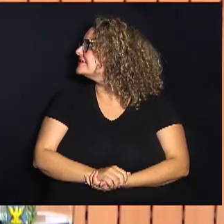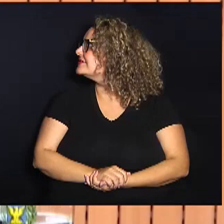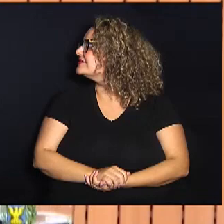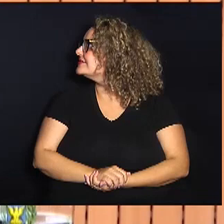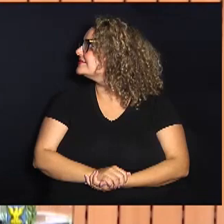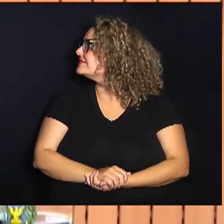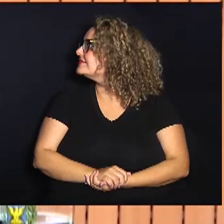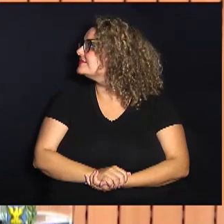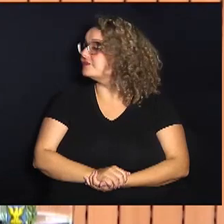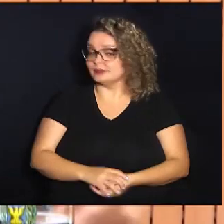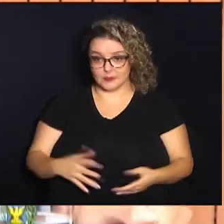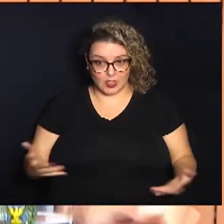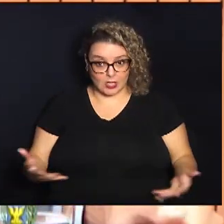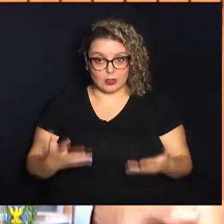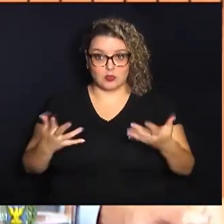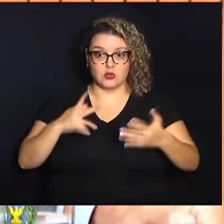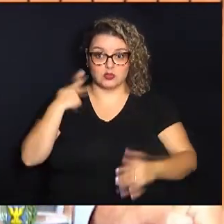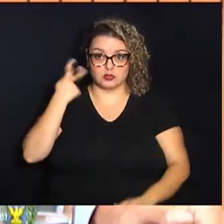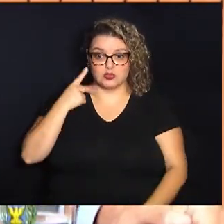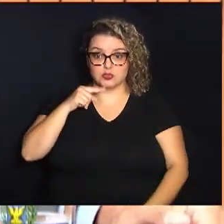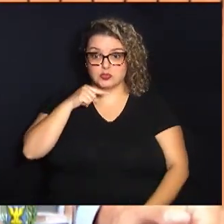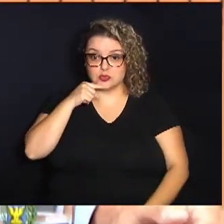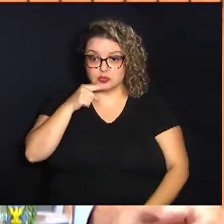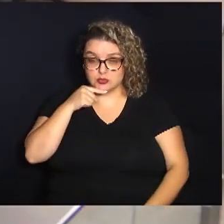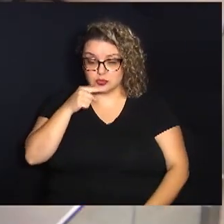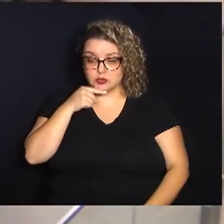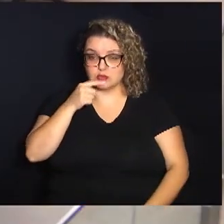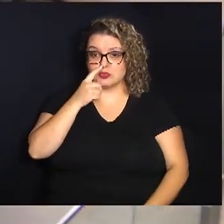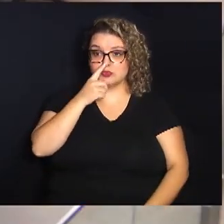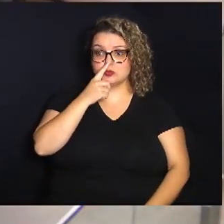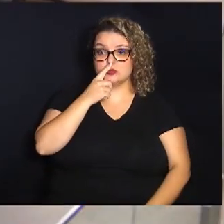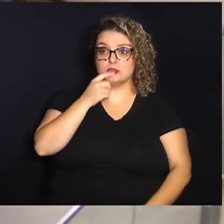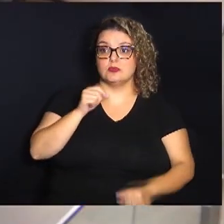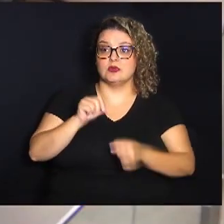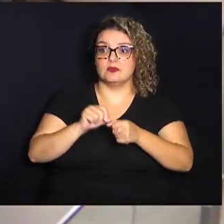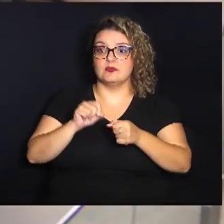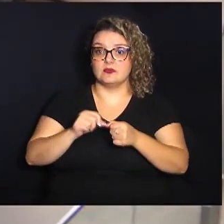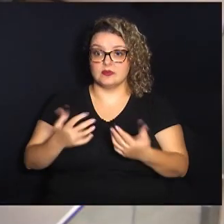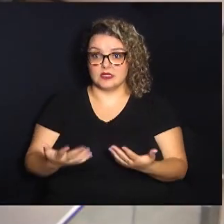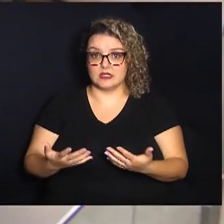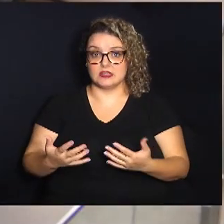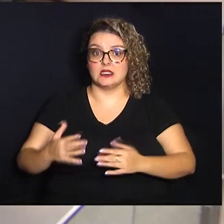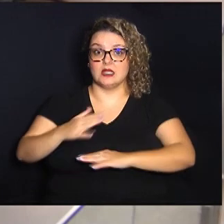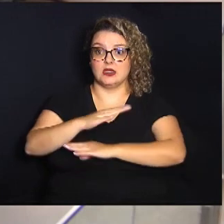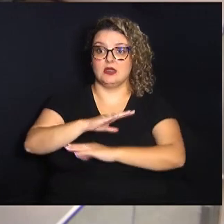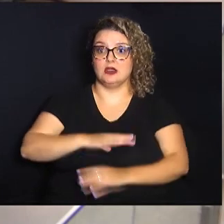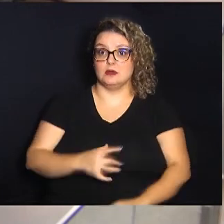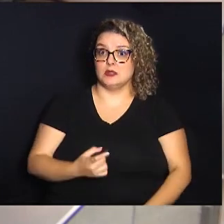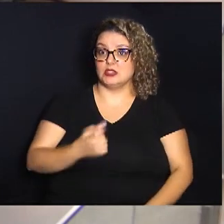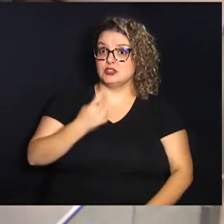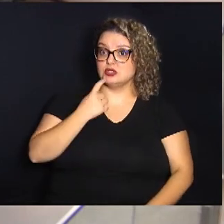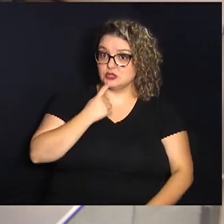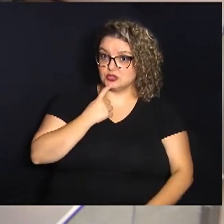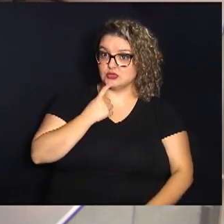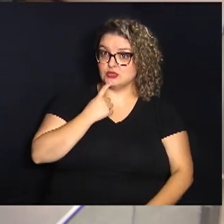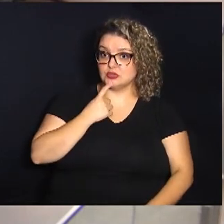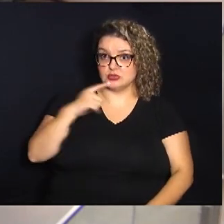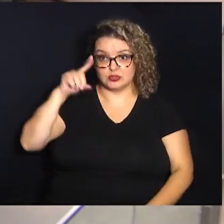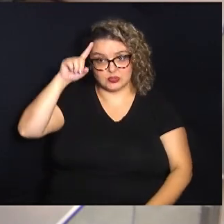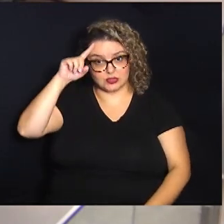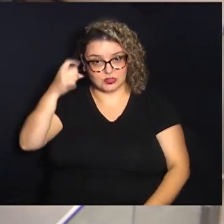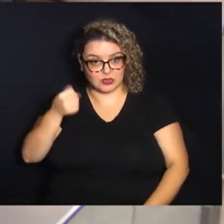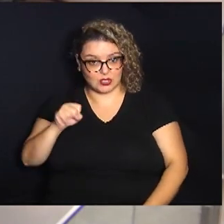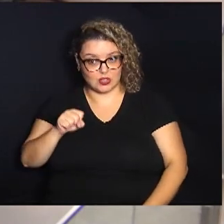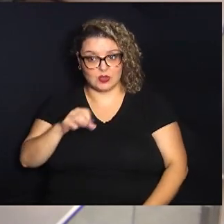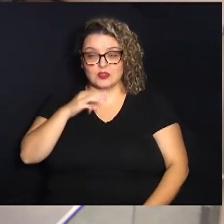Por iniciativa do vereador Eduardo Magoga foi realizada na Câmara Municipal de Campinas no dia 8 de